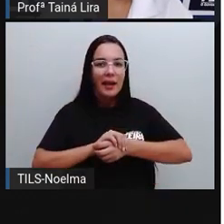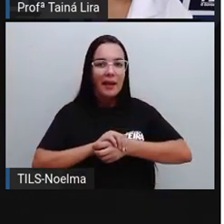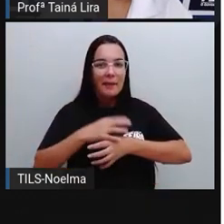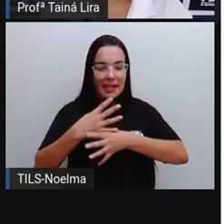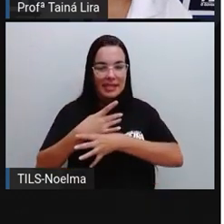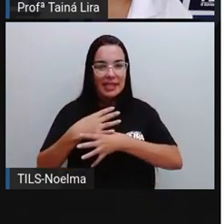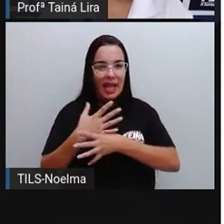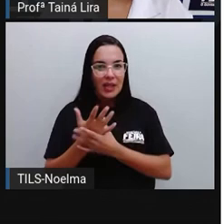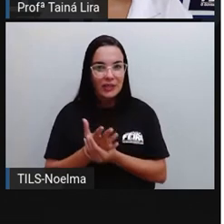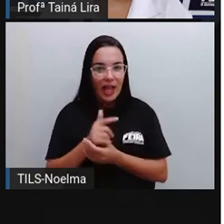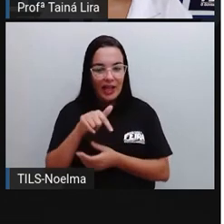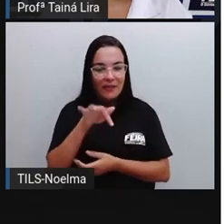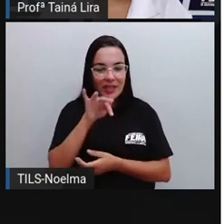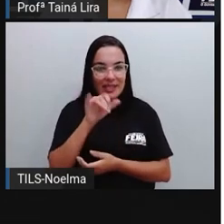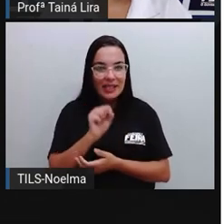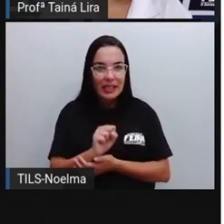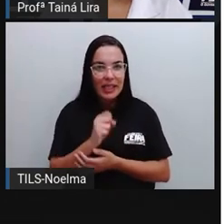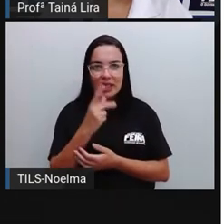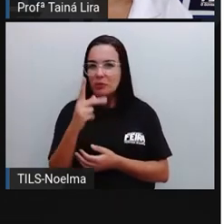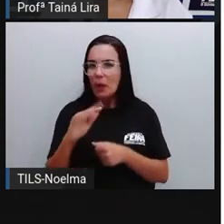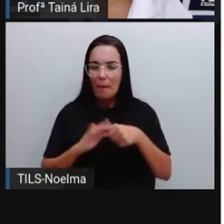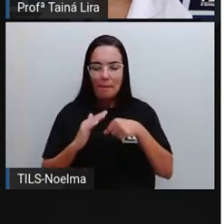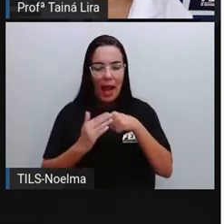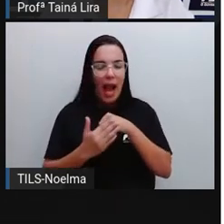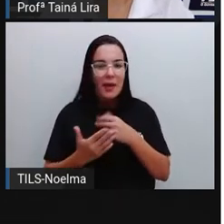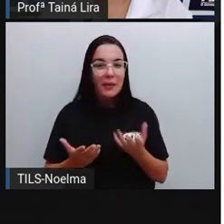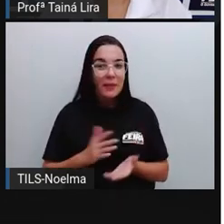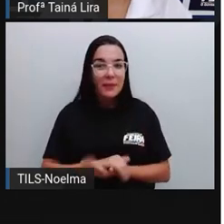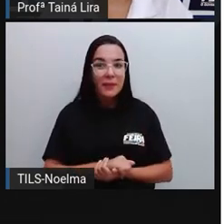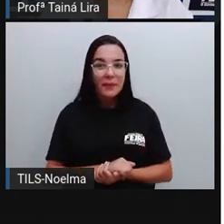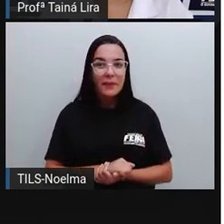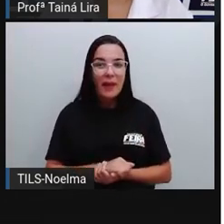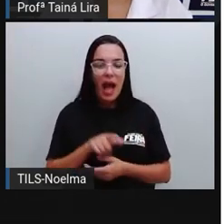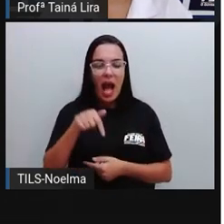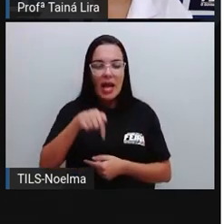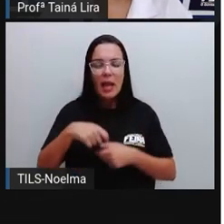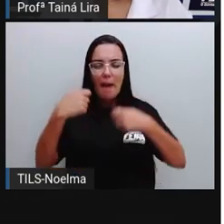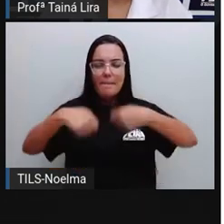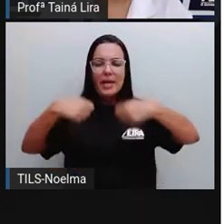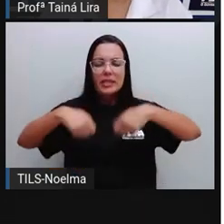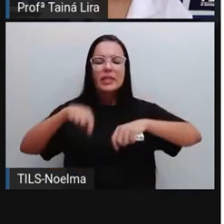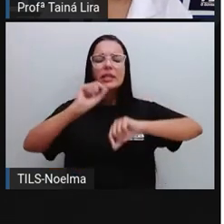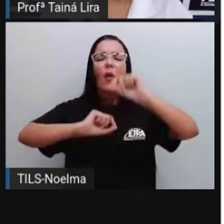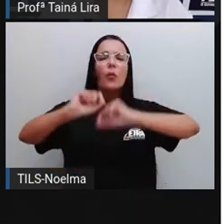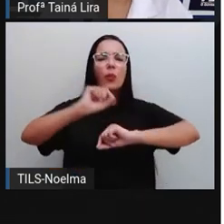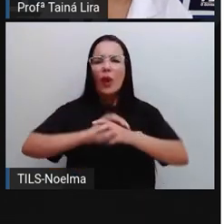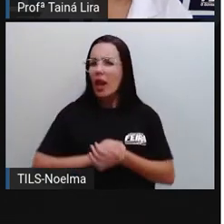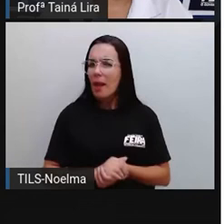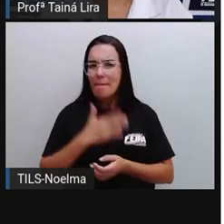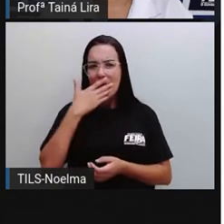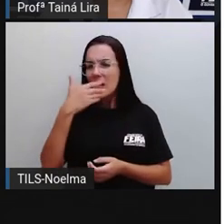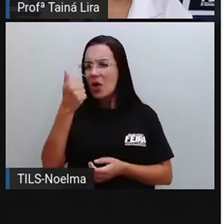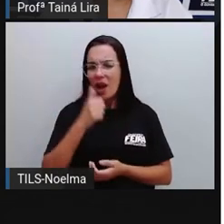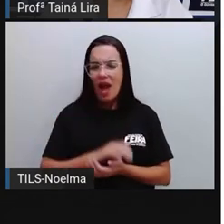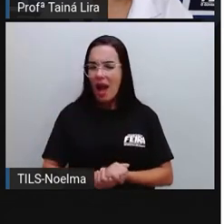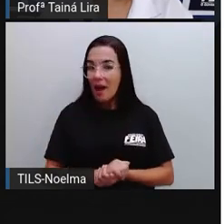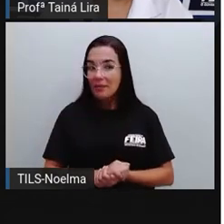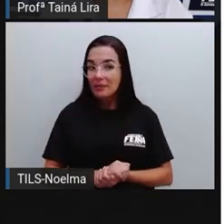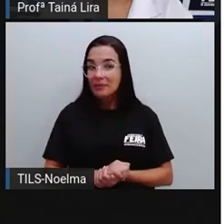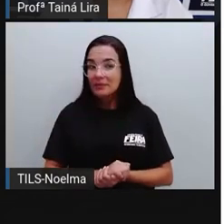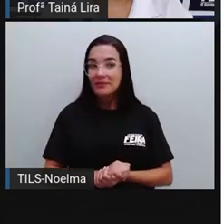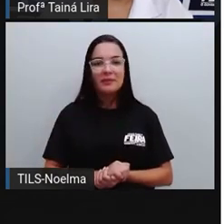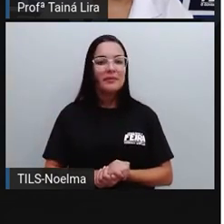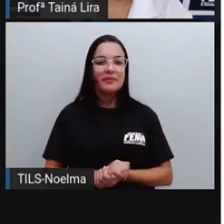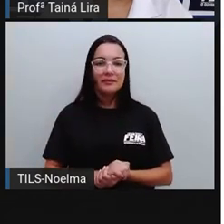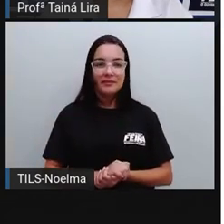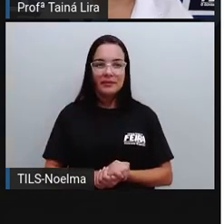cidade de Feira de Santana, o é que vocês acham aí? Que ainda precisa, né? A gente está olhando aí. O que